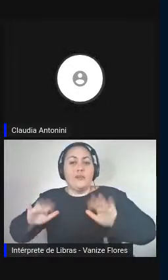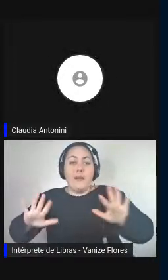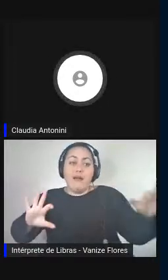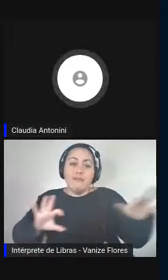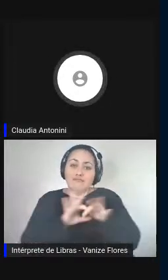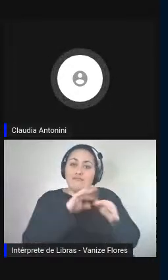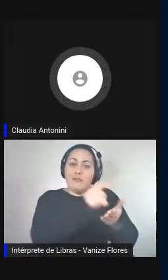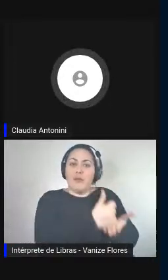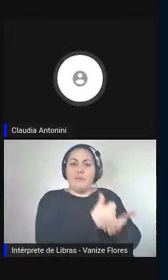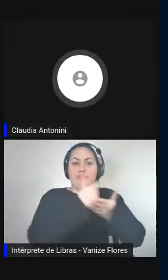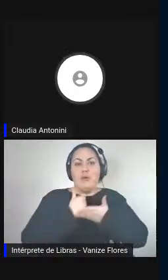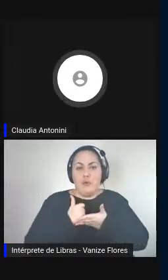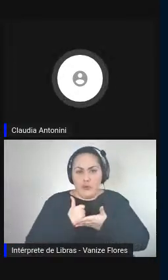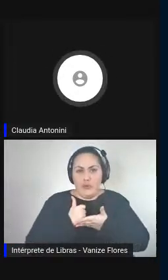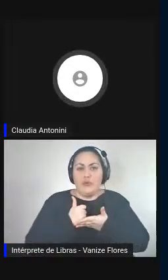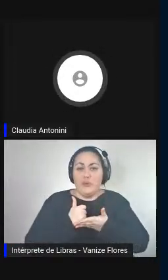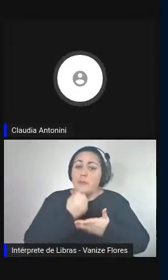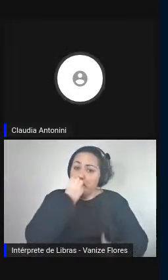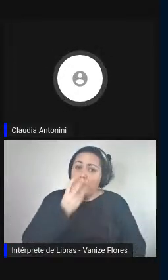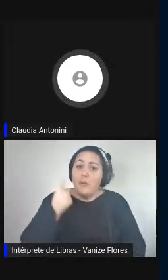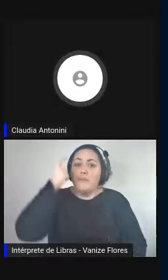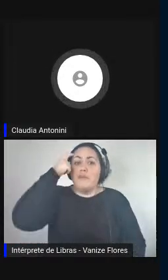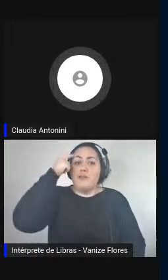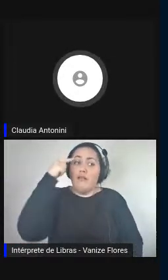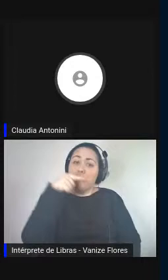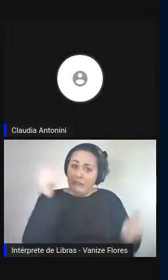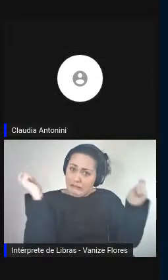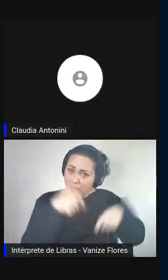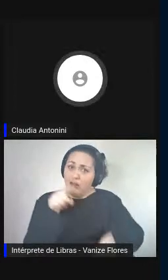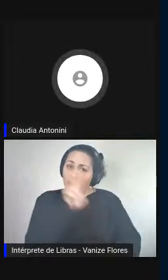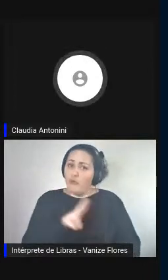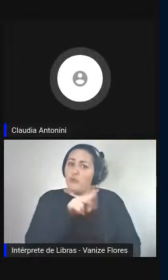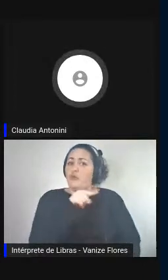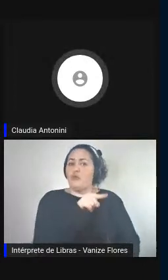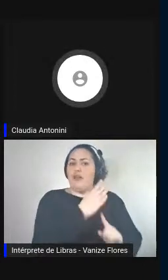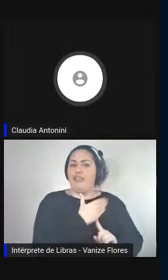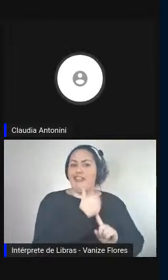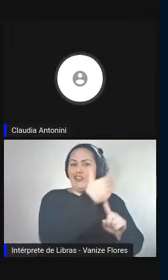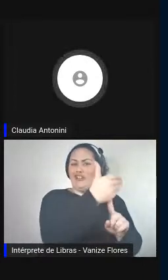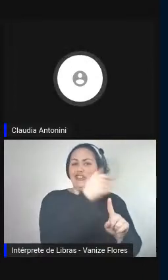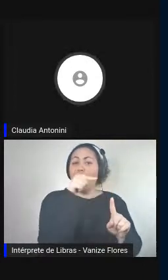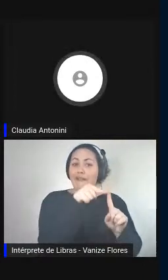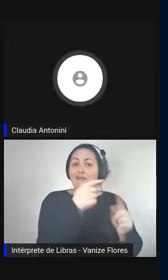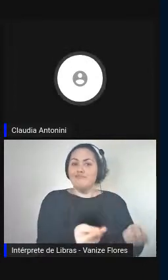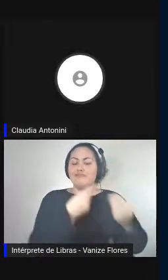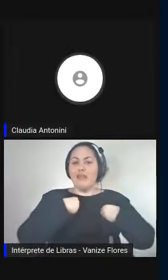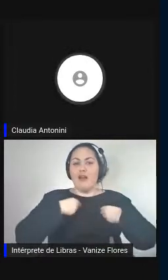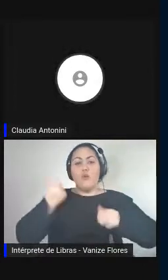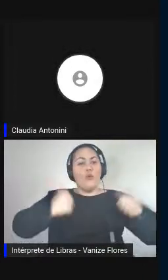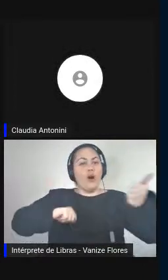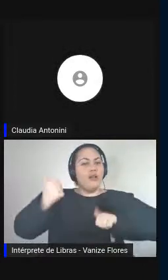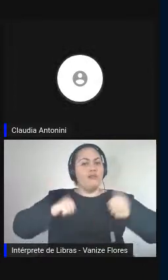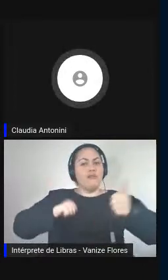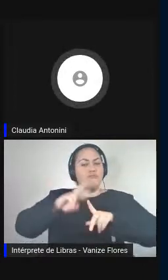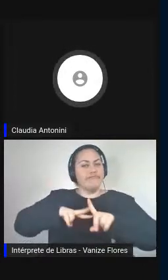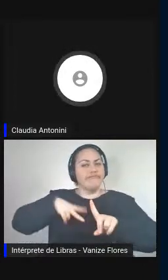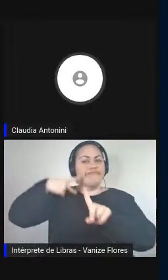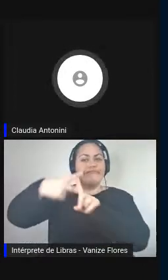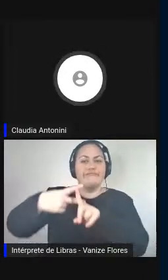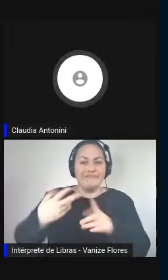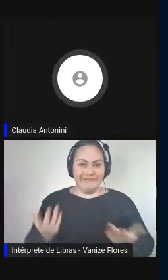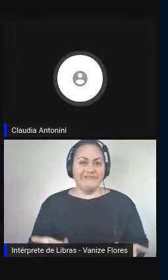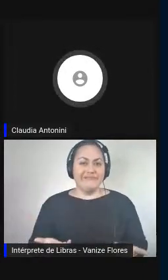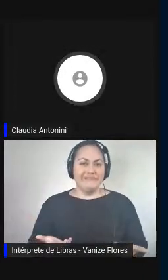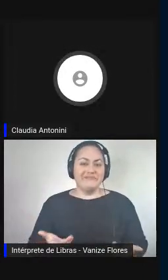pensar que é útil utilizar a tecnologia para alcançar uma qualidade ainda maior, aqui vemos,